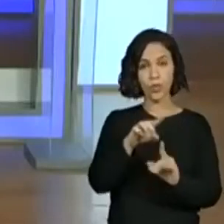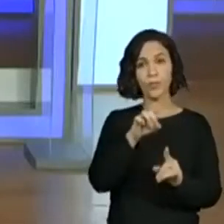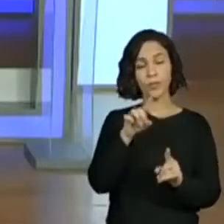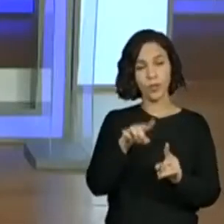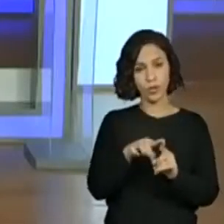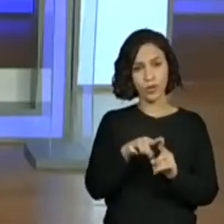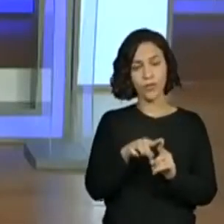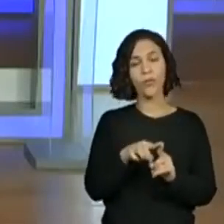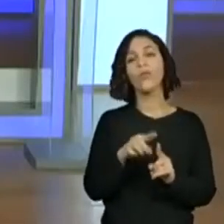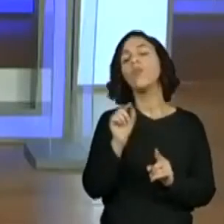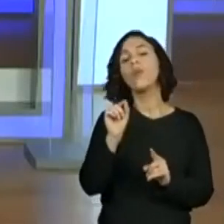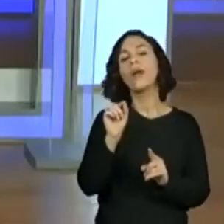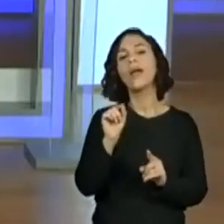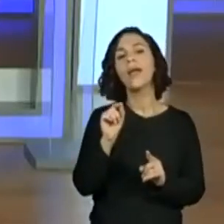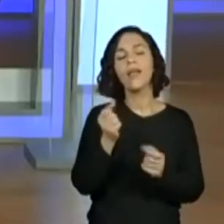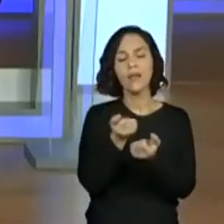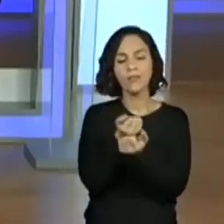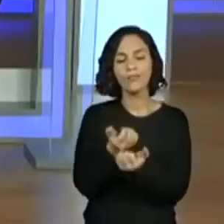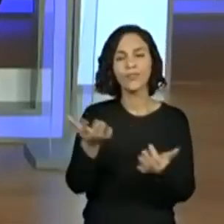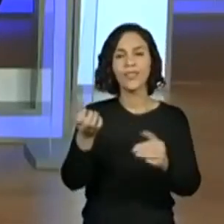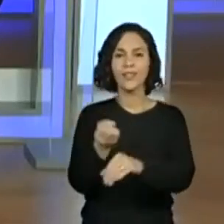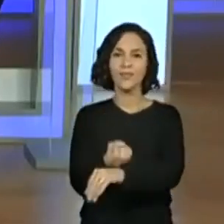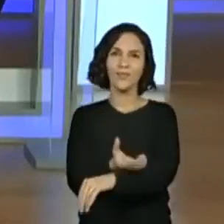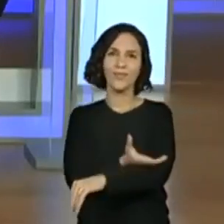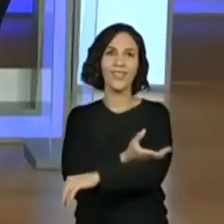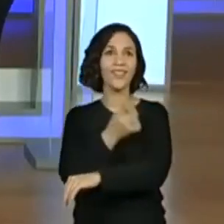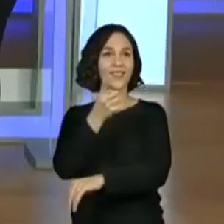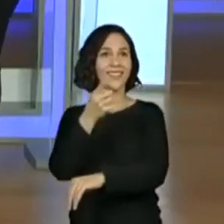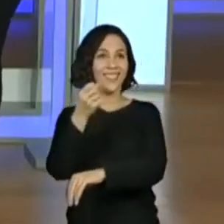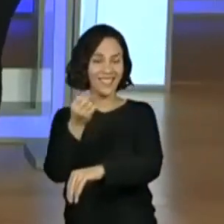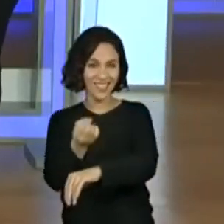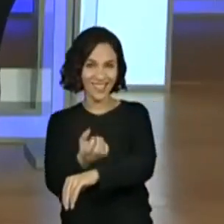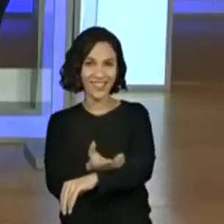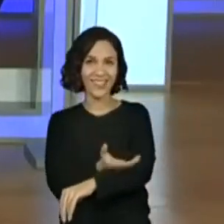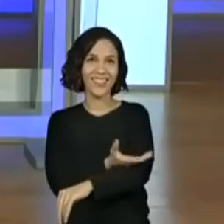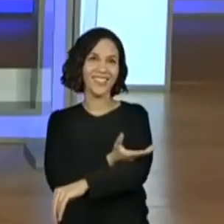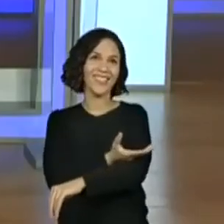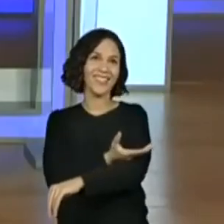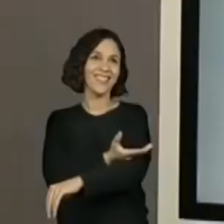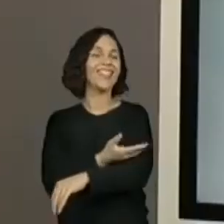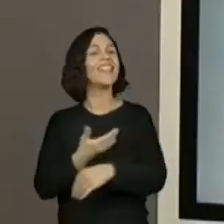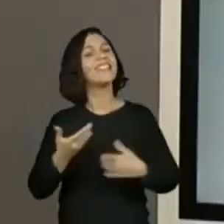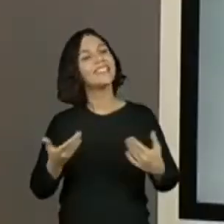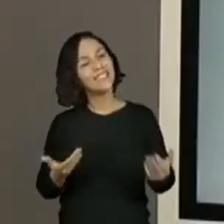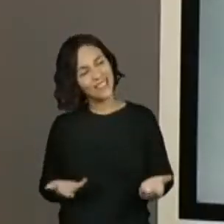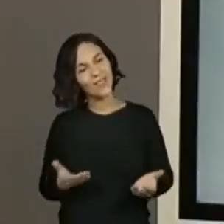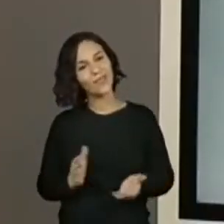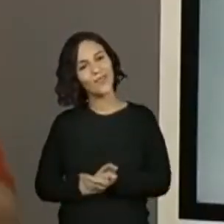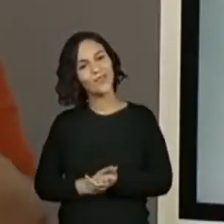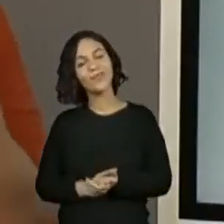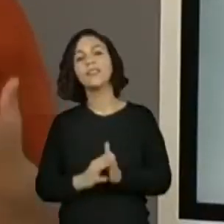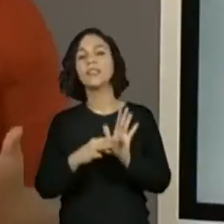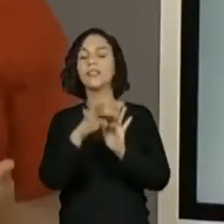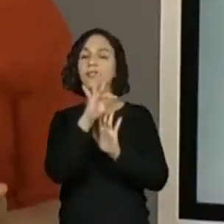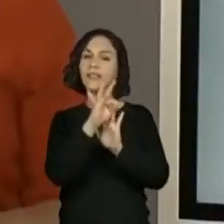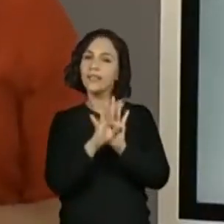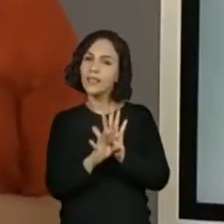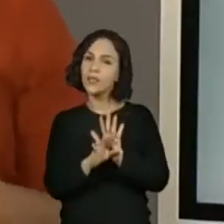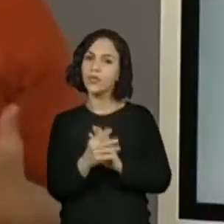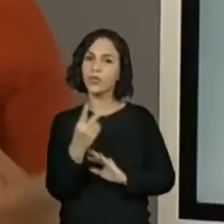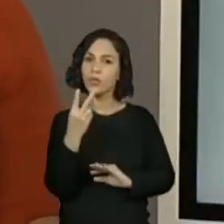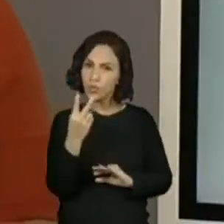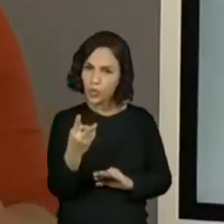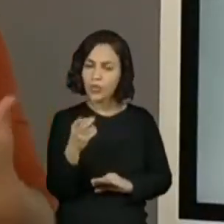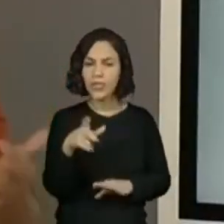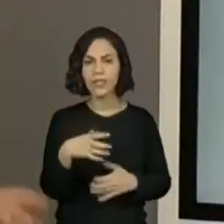despertar emoções. Você ficou tão emocionada aqui. Então, o texto 2 é a questão de